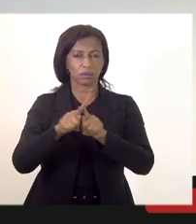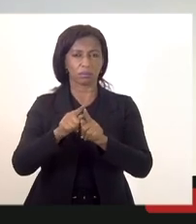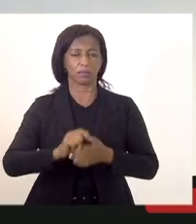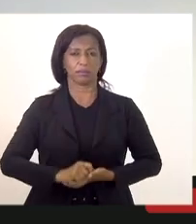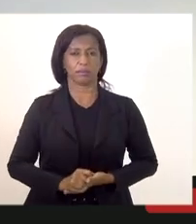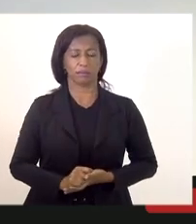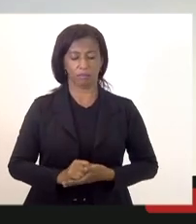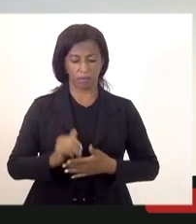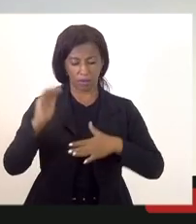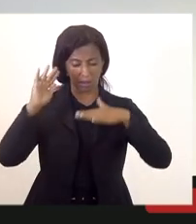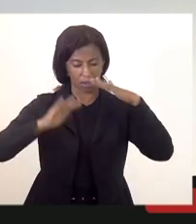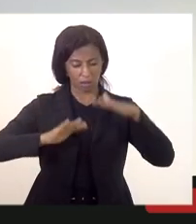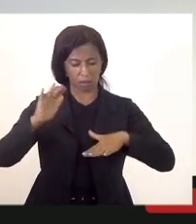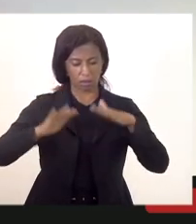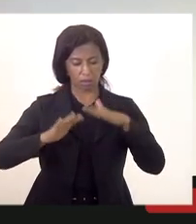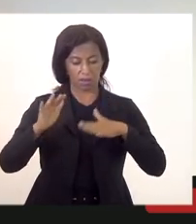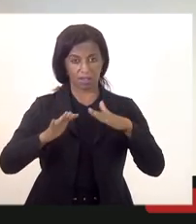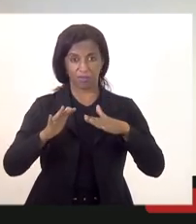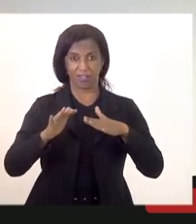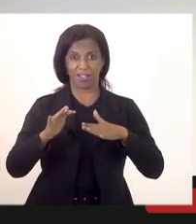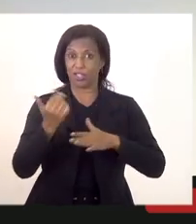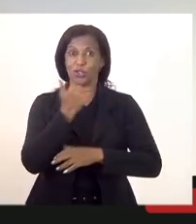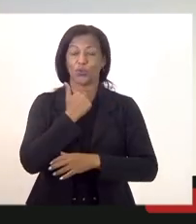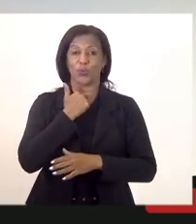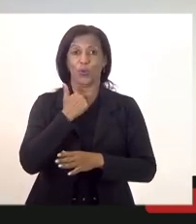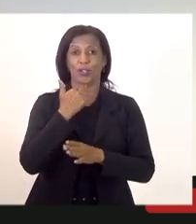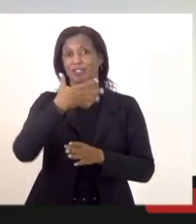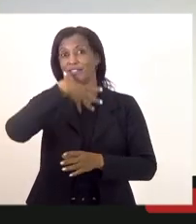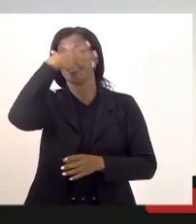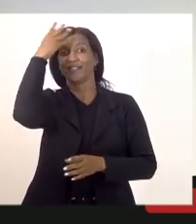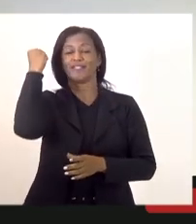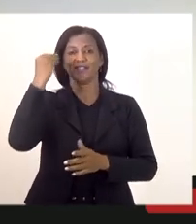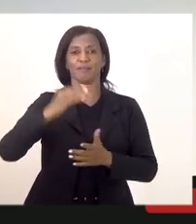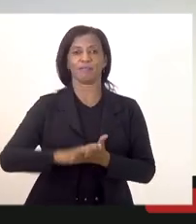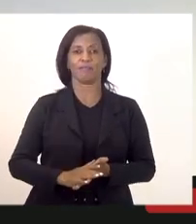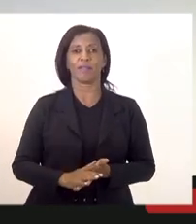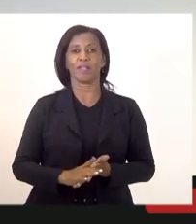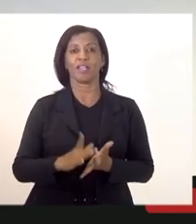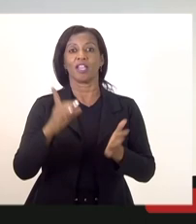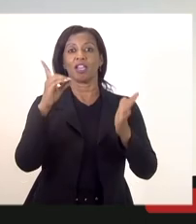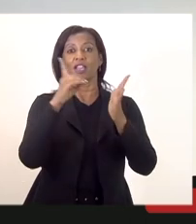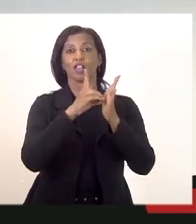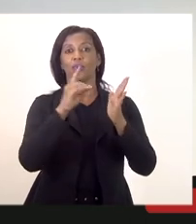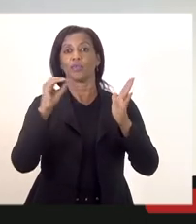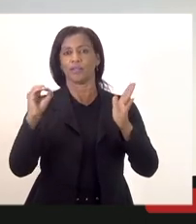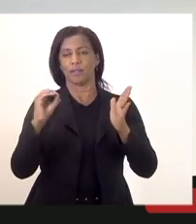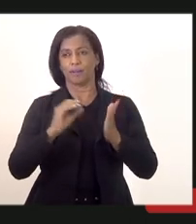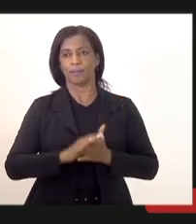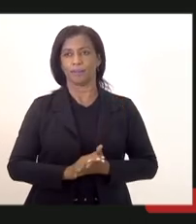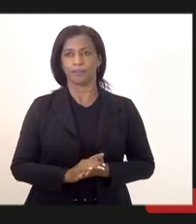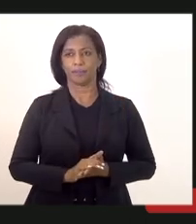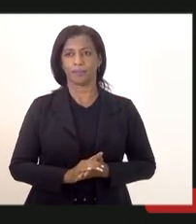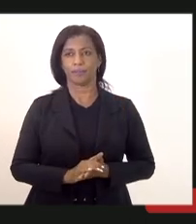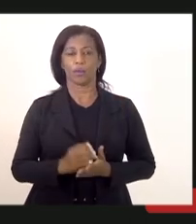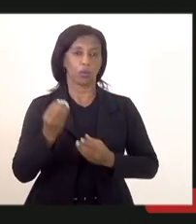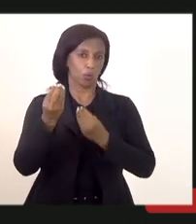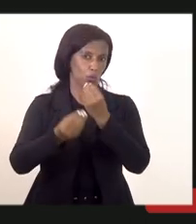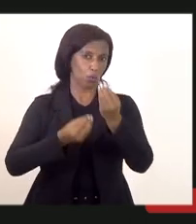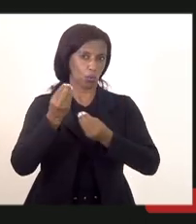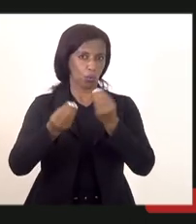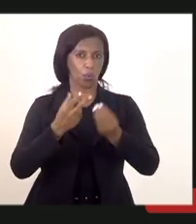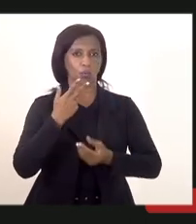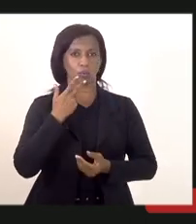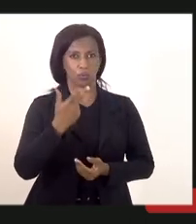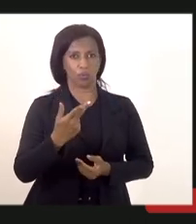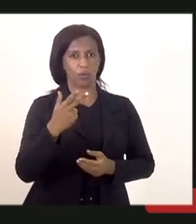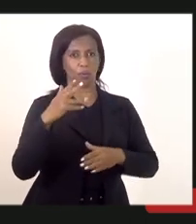talvez a gente não pode deixar passar a questão do diário oficial como o senhor falou a média